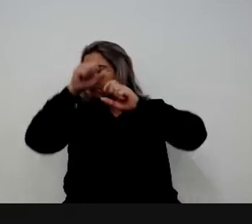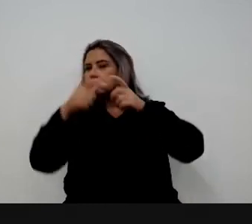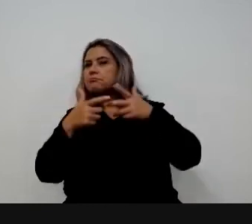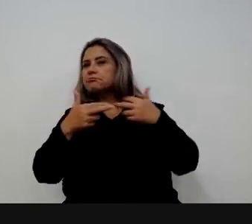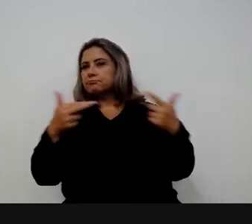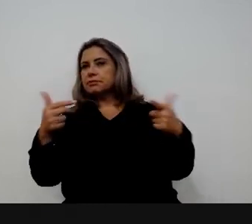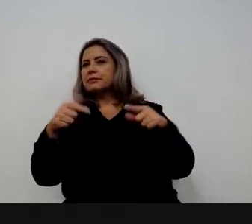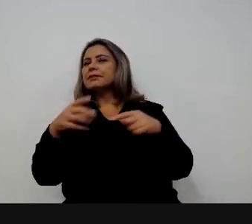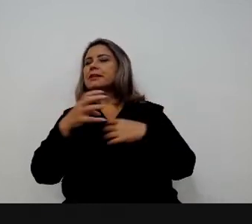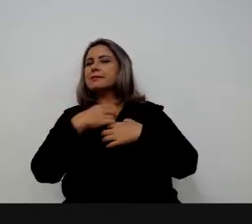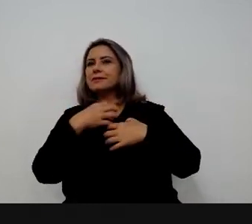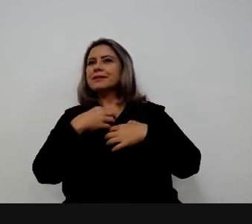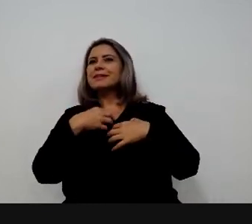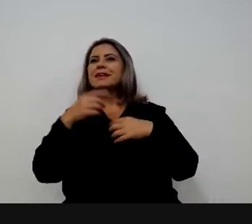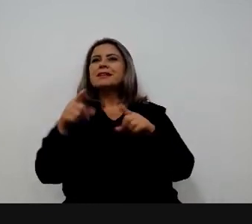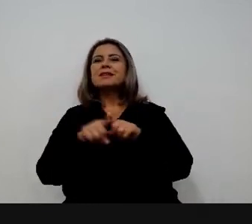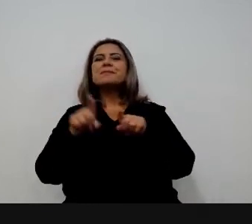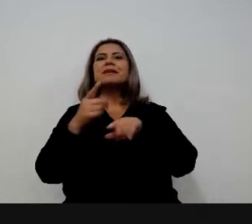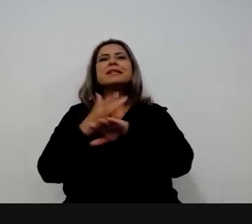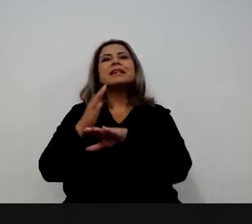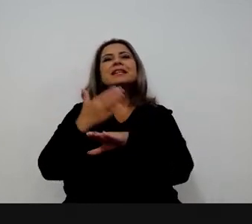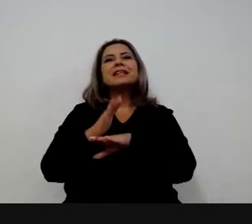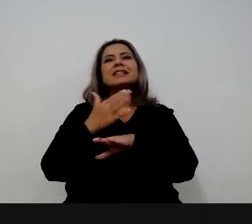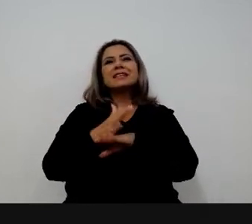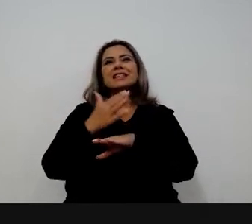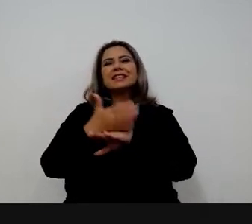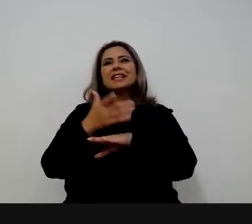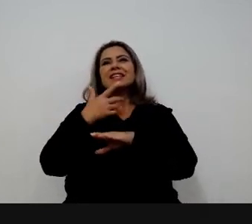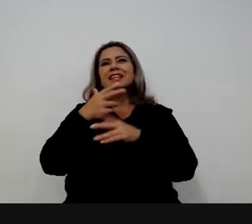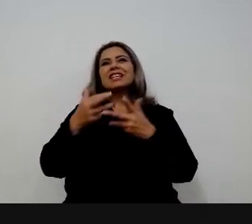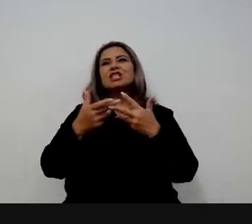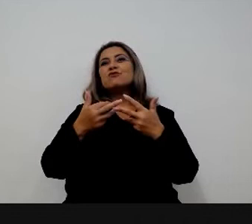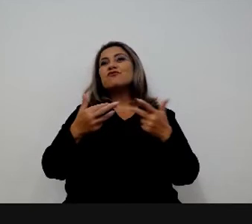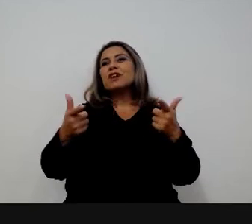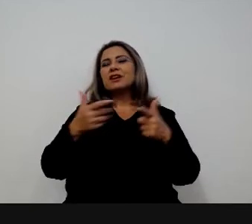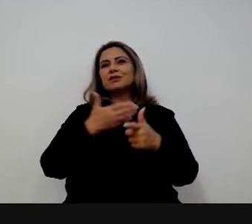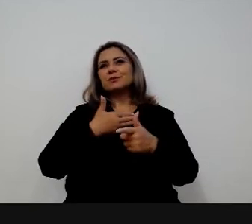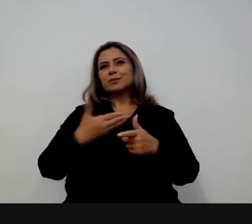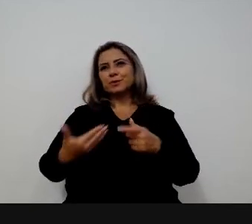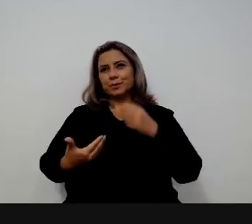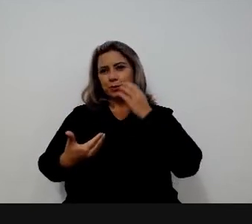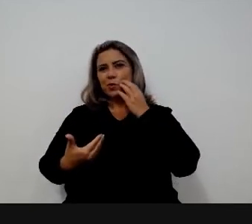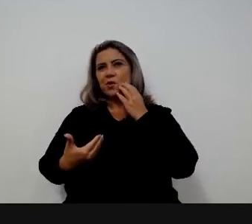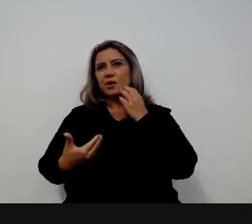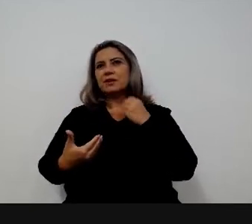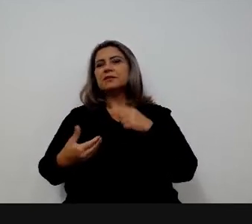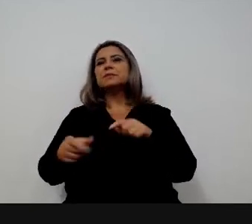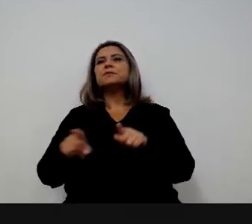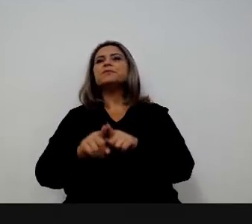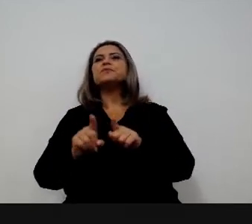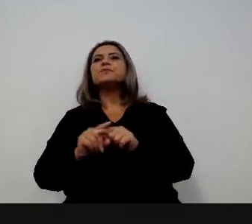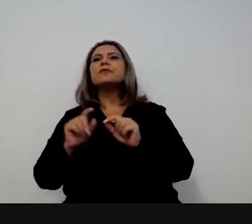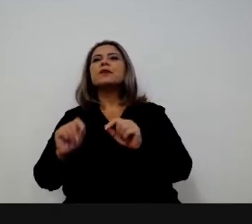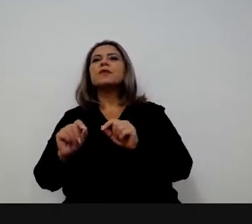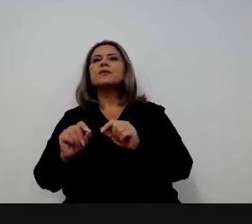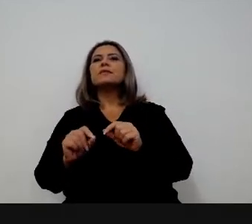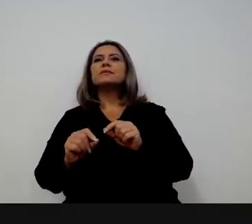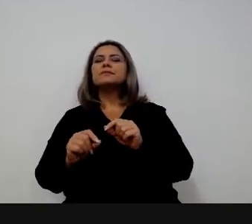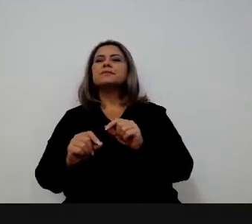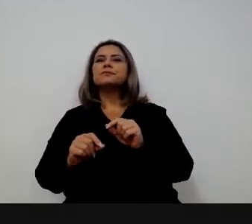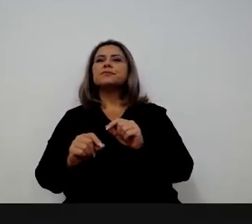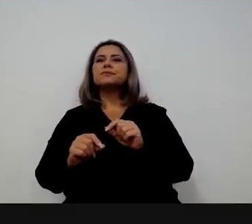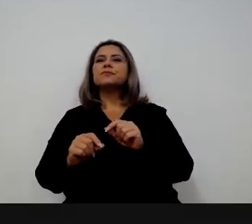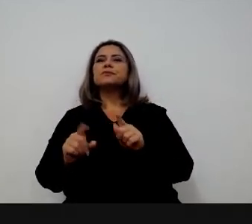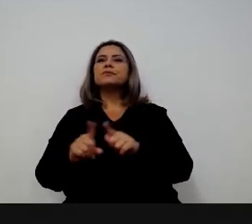gente pega as necessidades de treinamento dos vários órgãos públicos então a parcerização é com